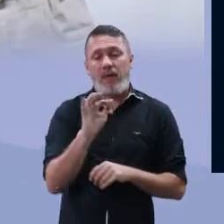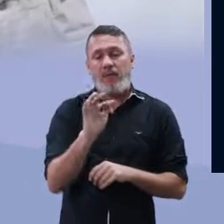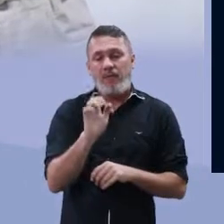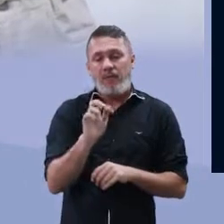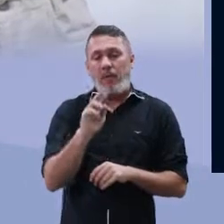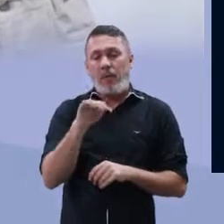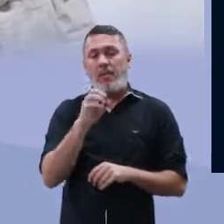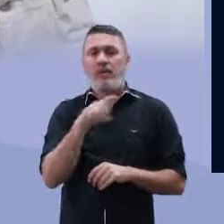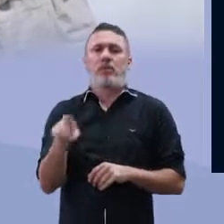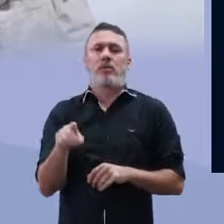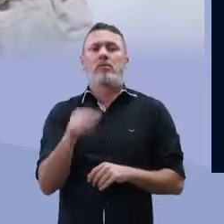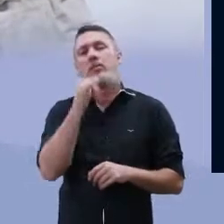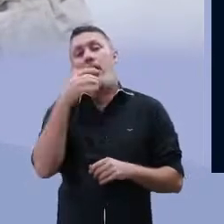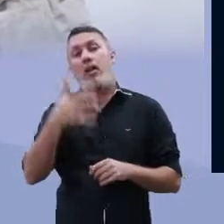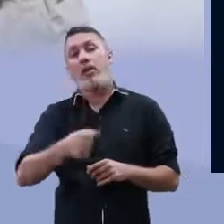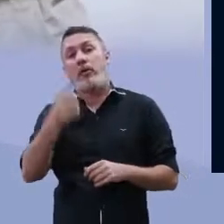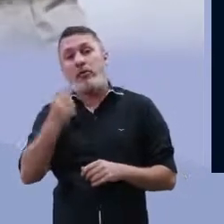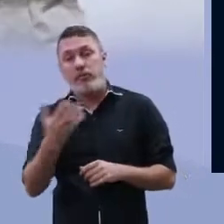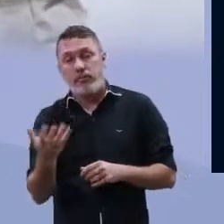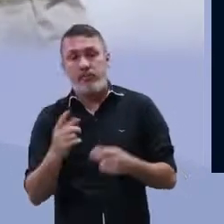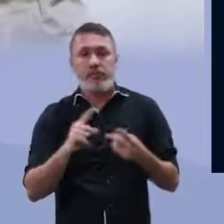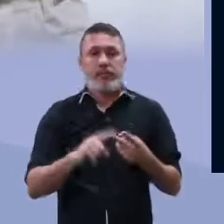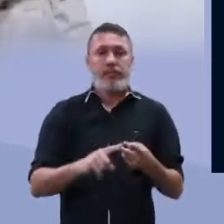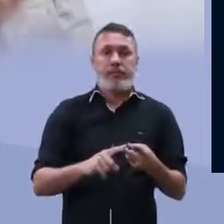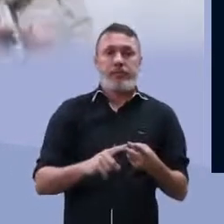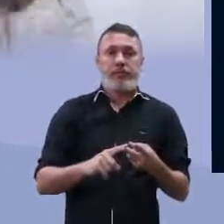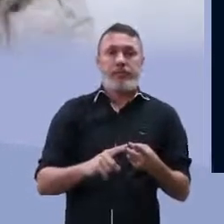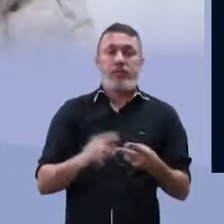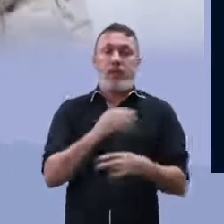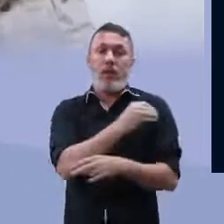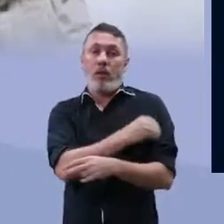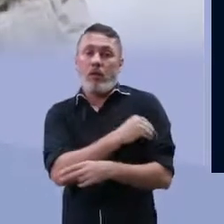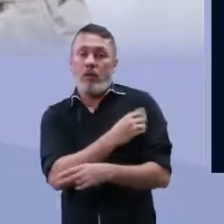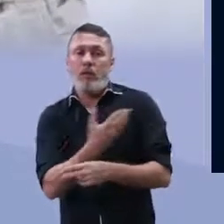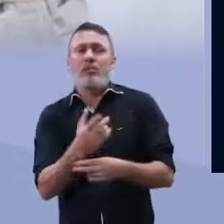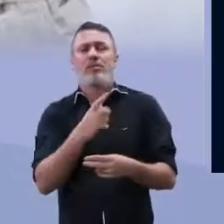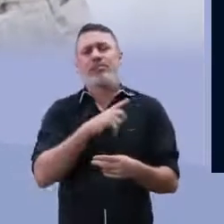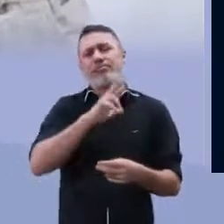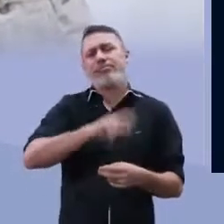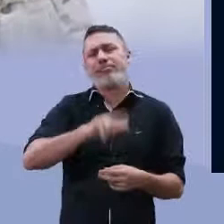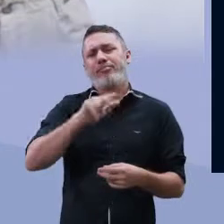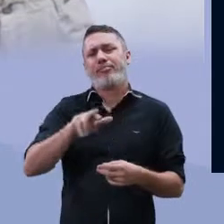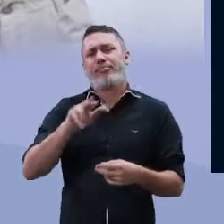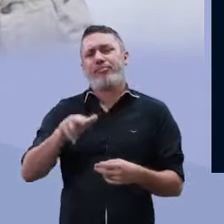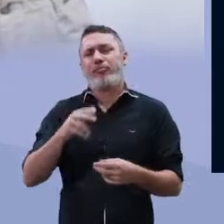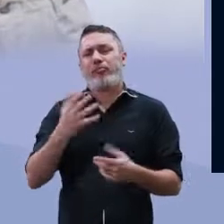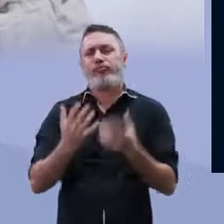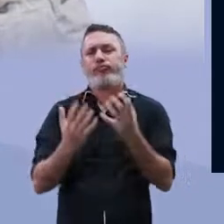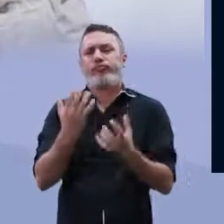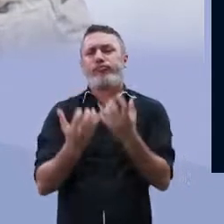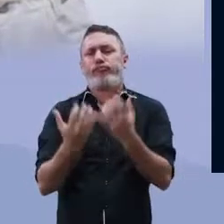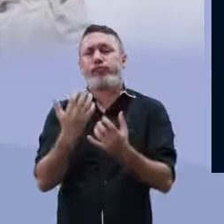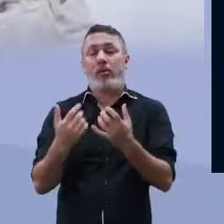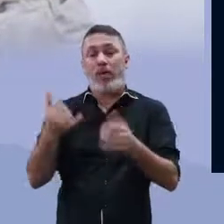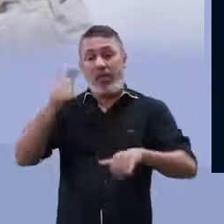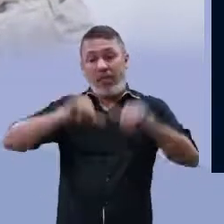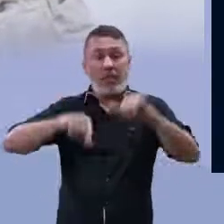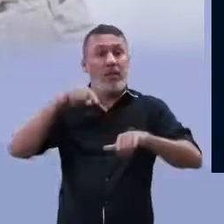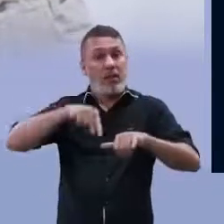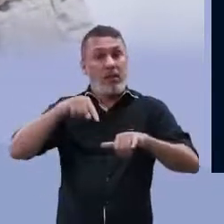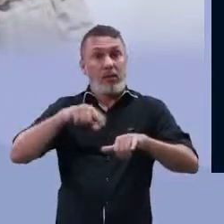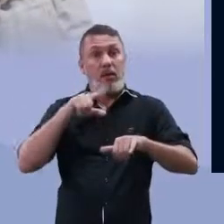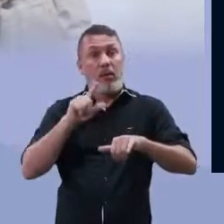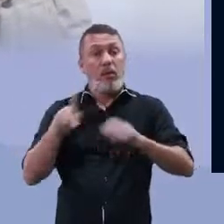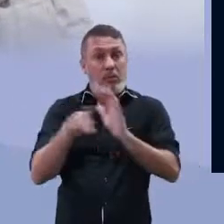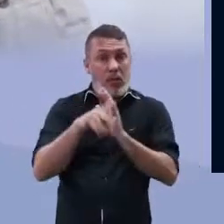feitos através da fermentação, seja a fermentação do leite, seja a fermentação do álcool, né? Então, esses